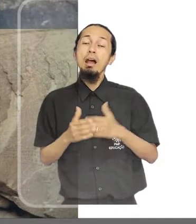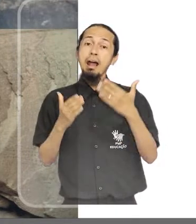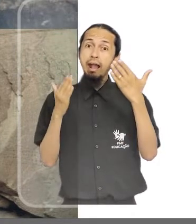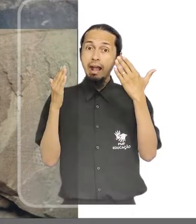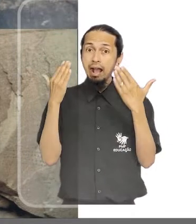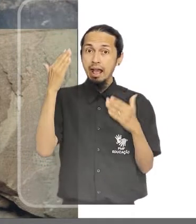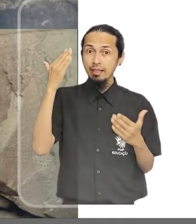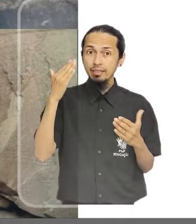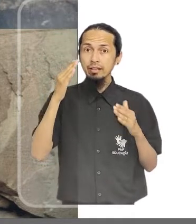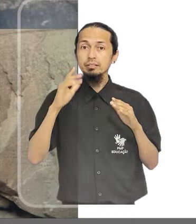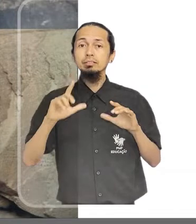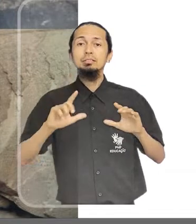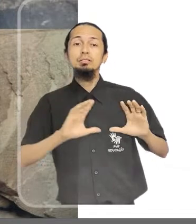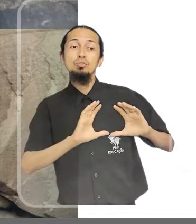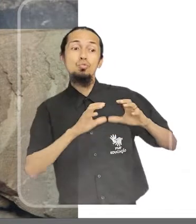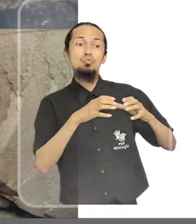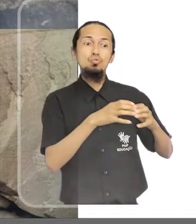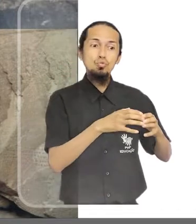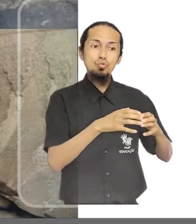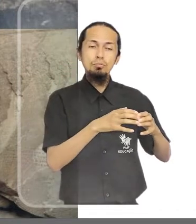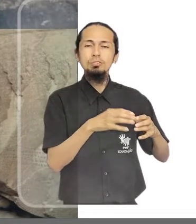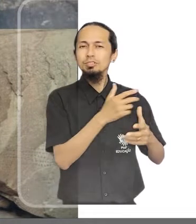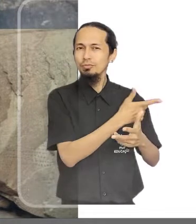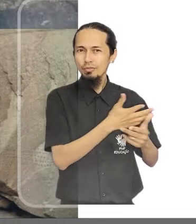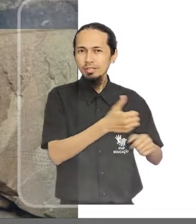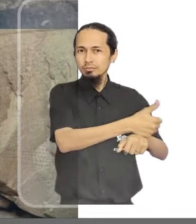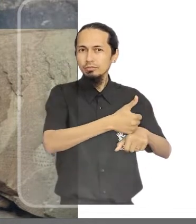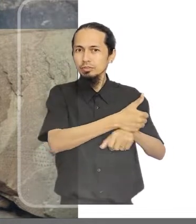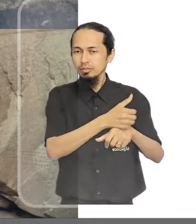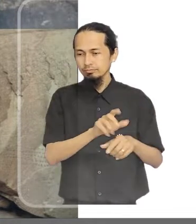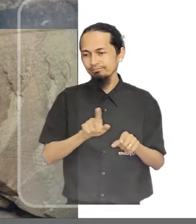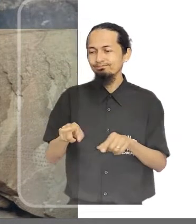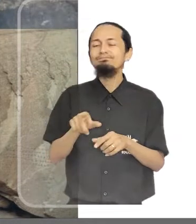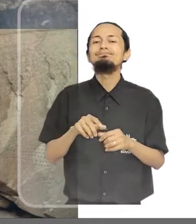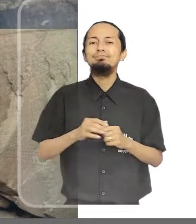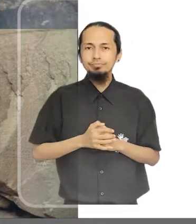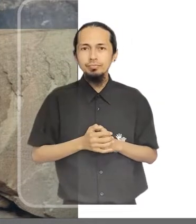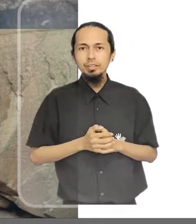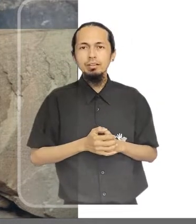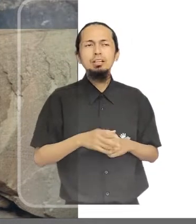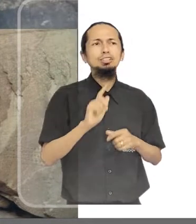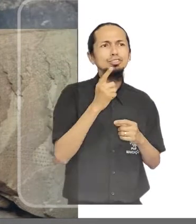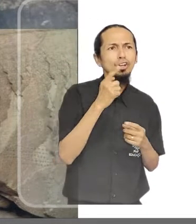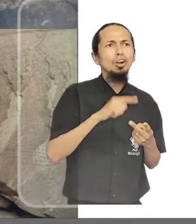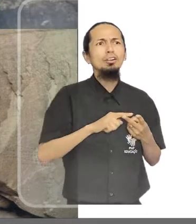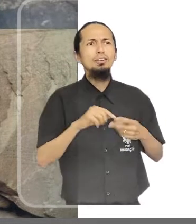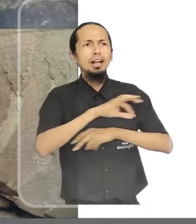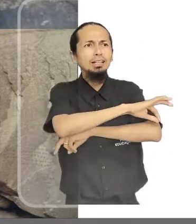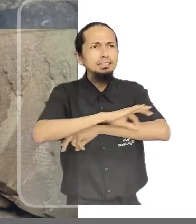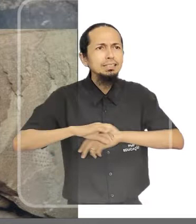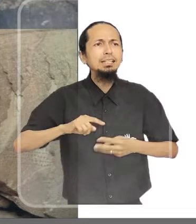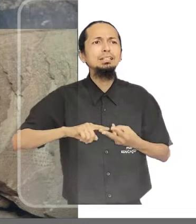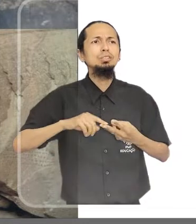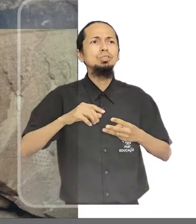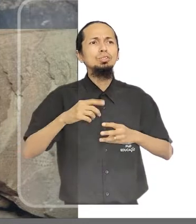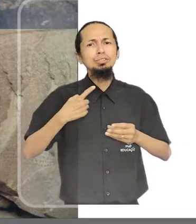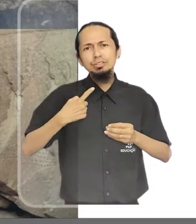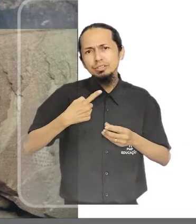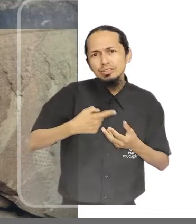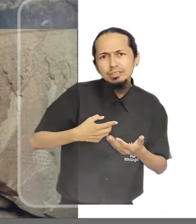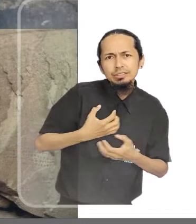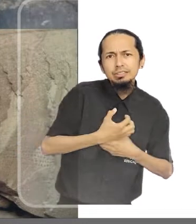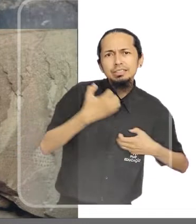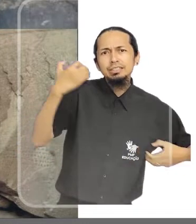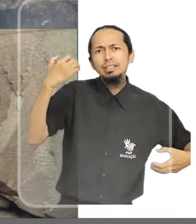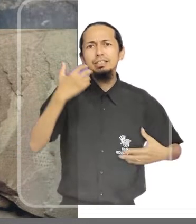As análises foram realizadas por uma equipe multidisciplinar, composta por geógrafos, arquitetos e urbanistas, engenheiros